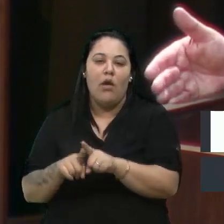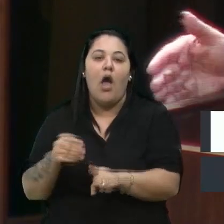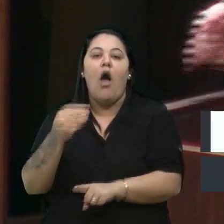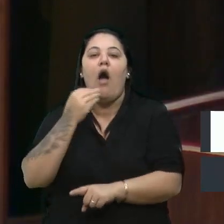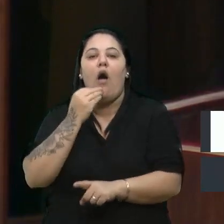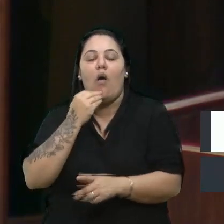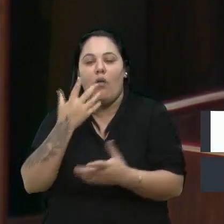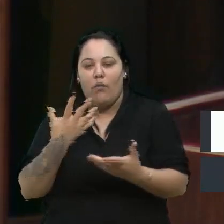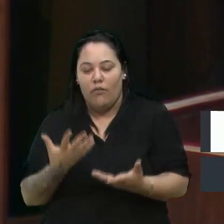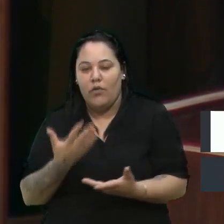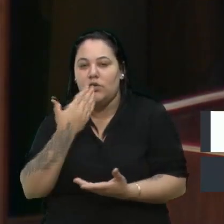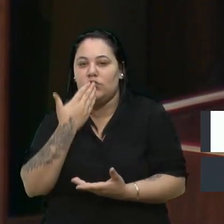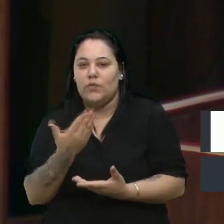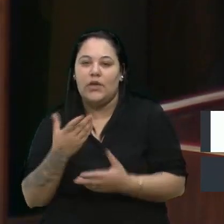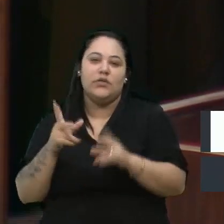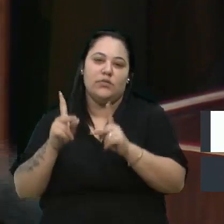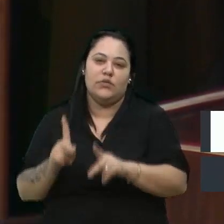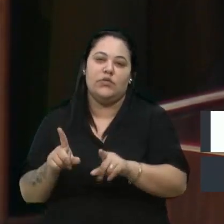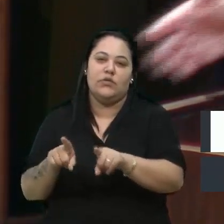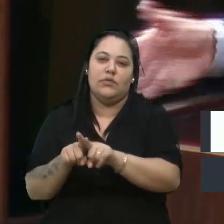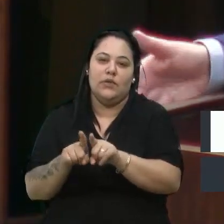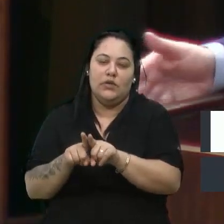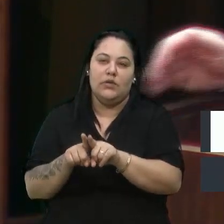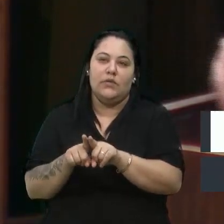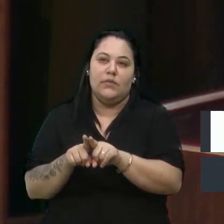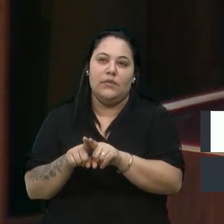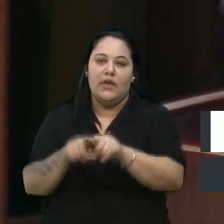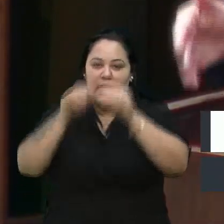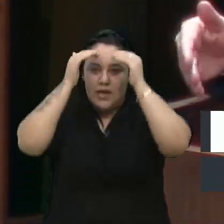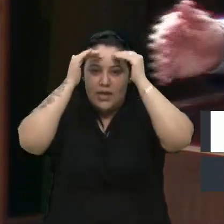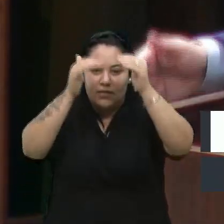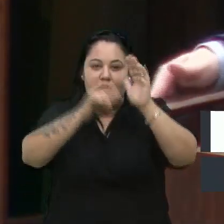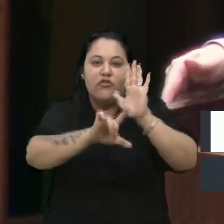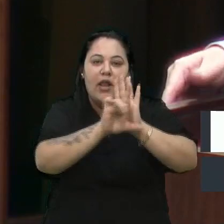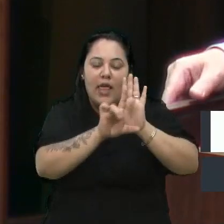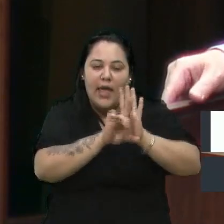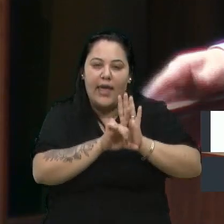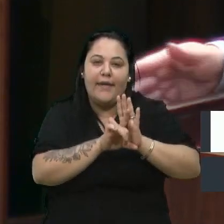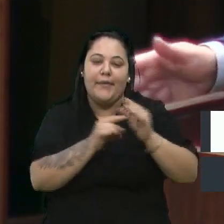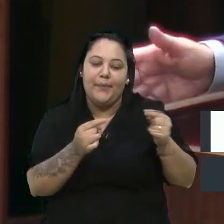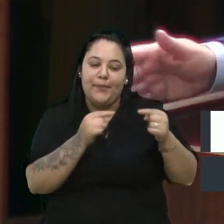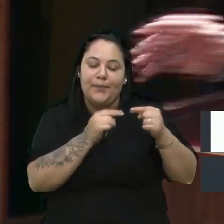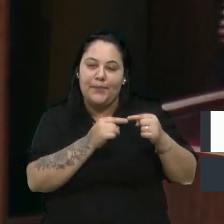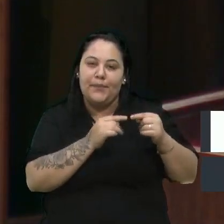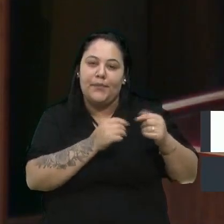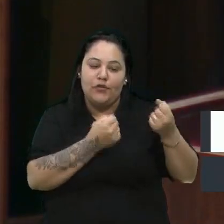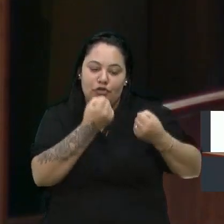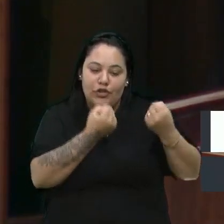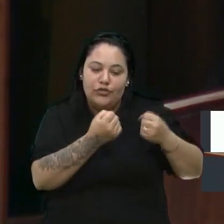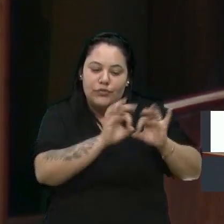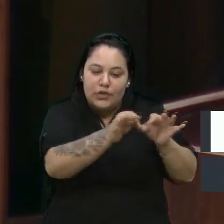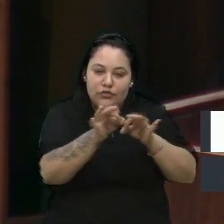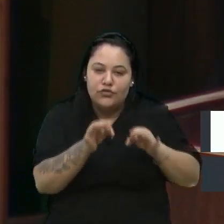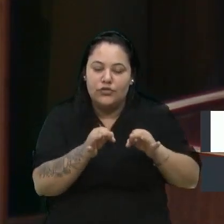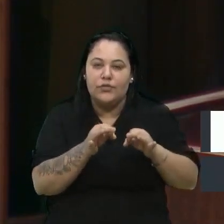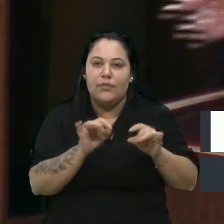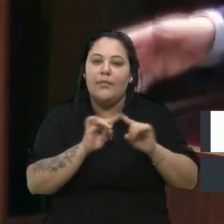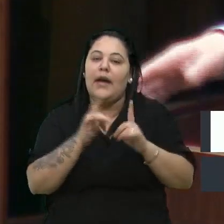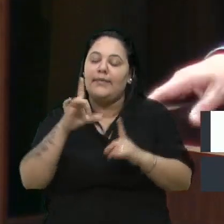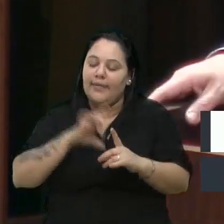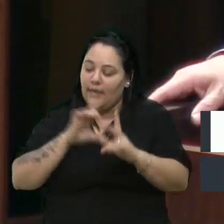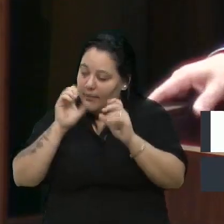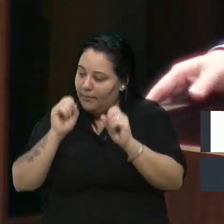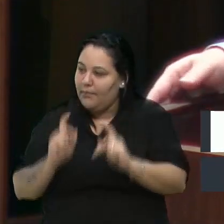que as pessoas obedeçam à lei, que andem de acordo no trânsito, mas, eventualmente, tem pessoas que realmente abusam